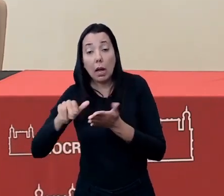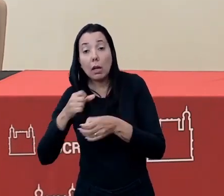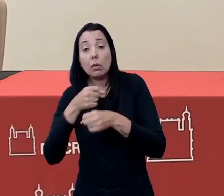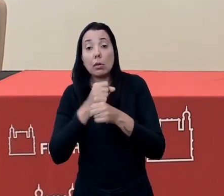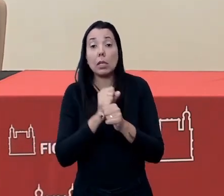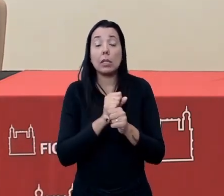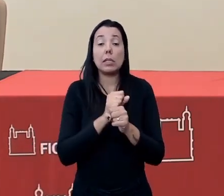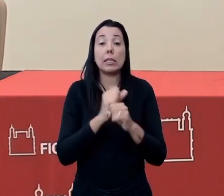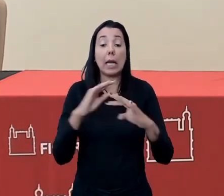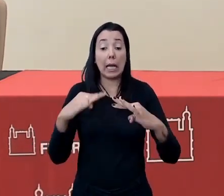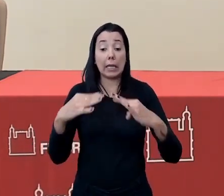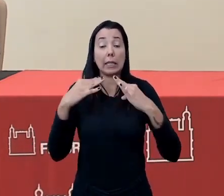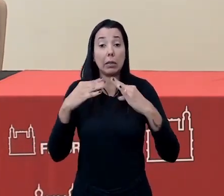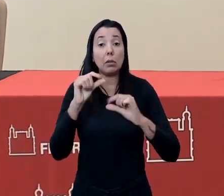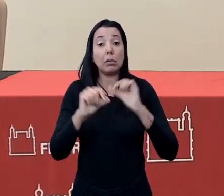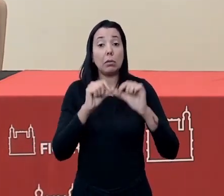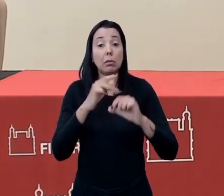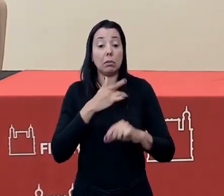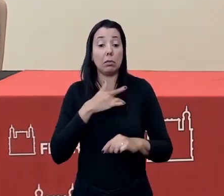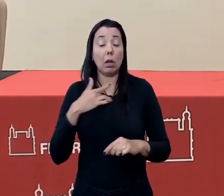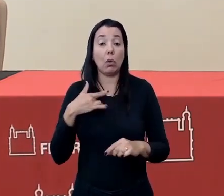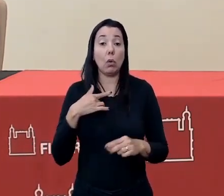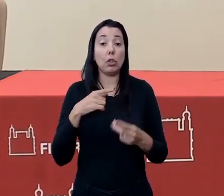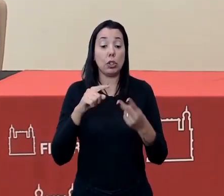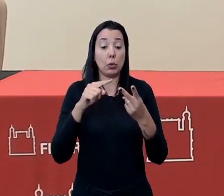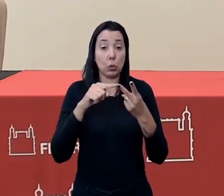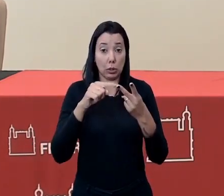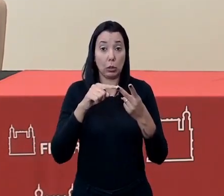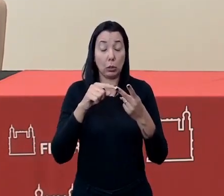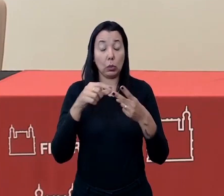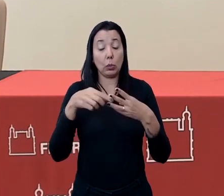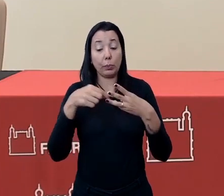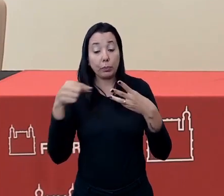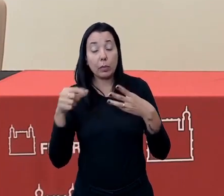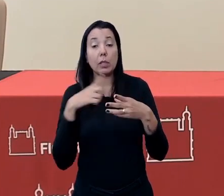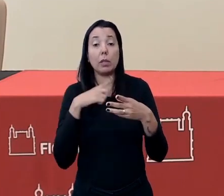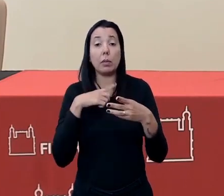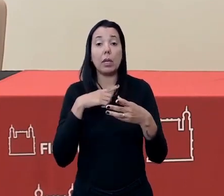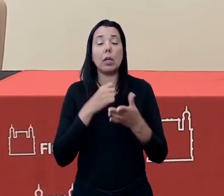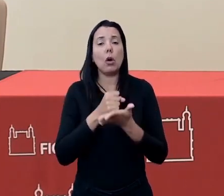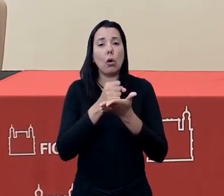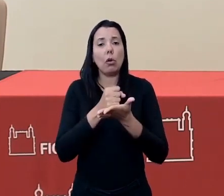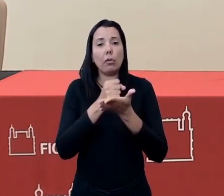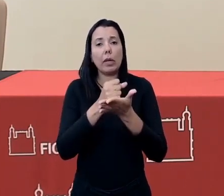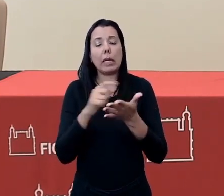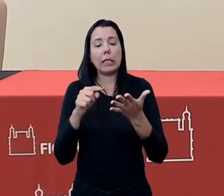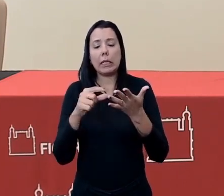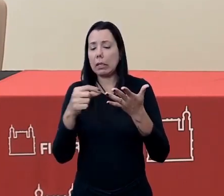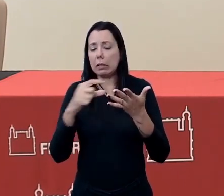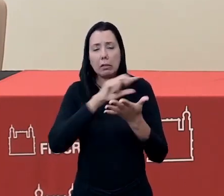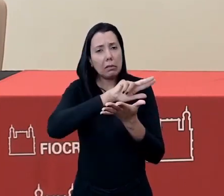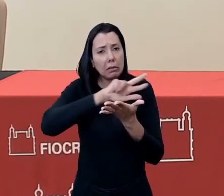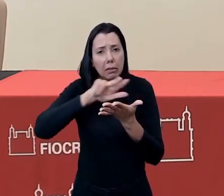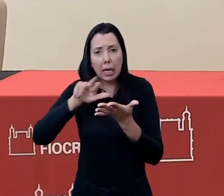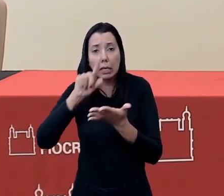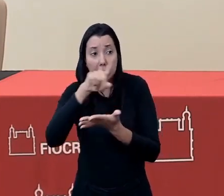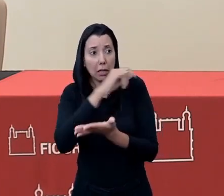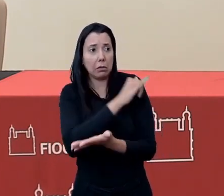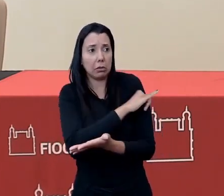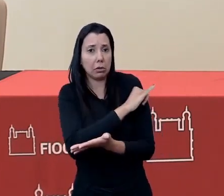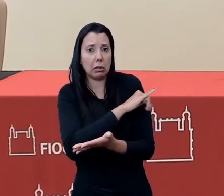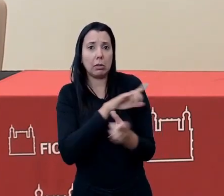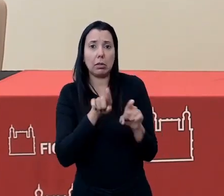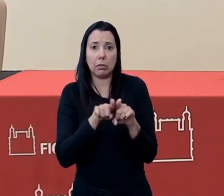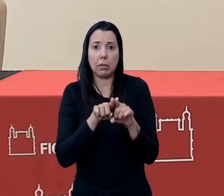Então, a atenção à saúde foi o segundo eixo de oferta de leitos, de terapia intensiva lá no Rio de Janeiro,